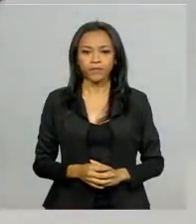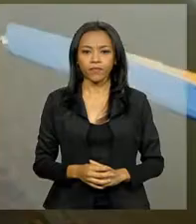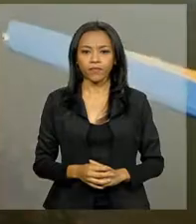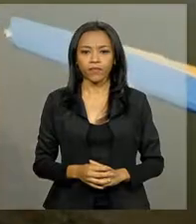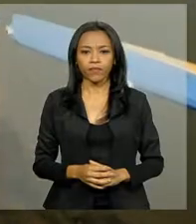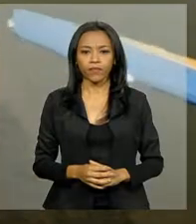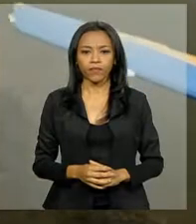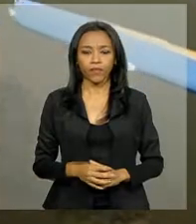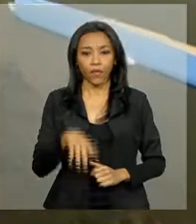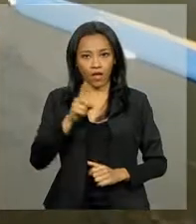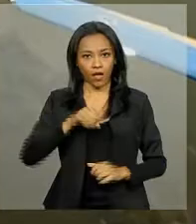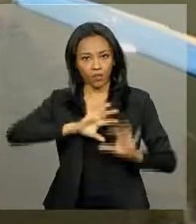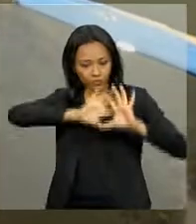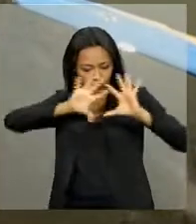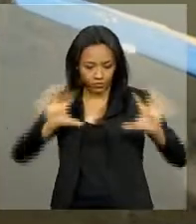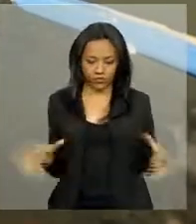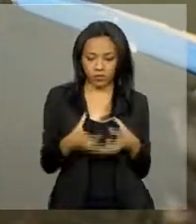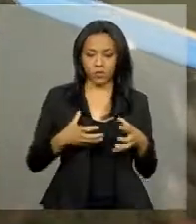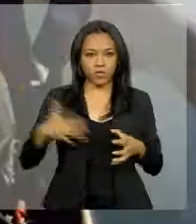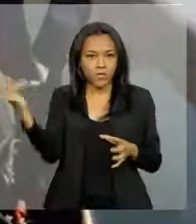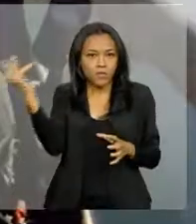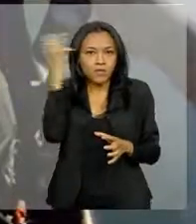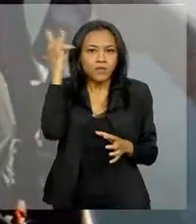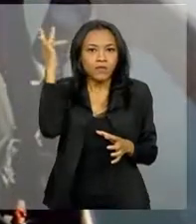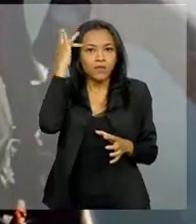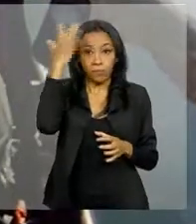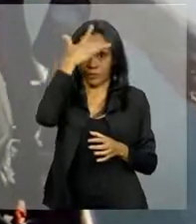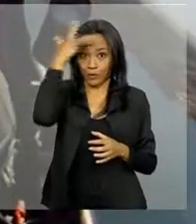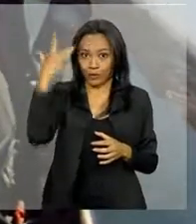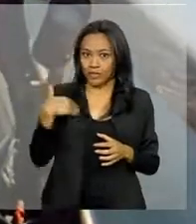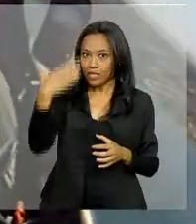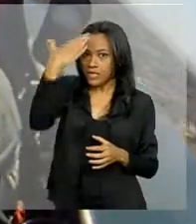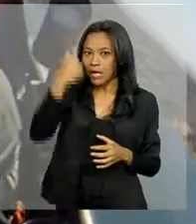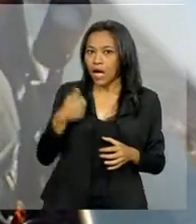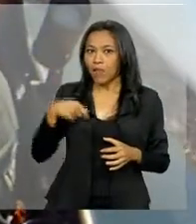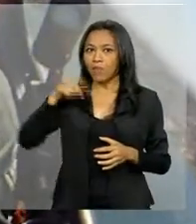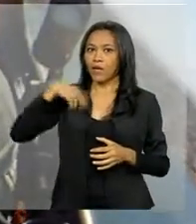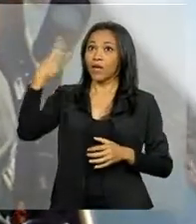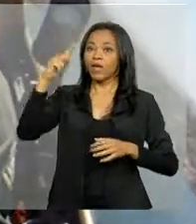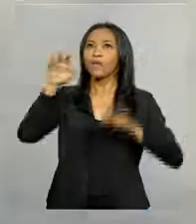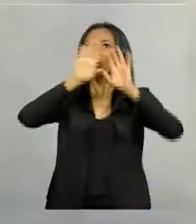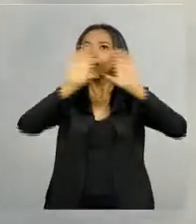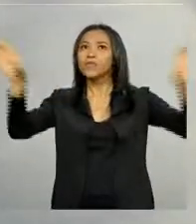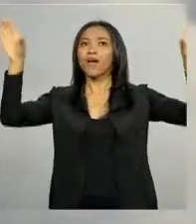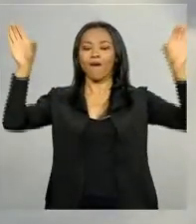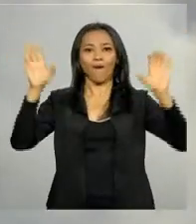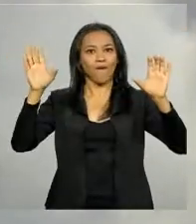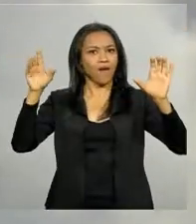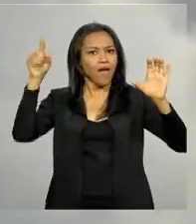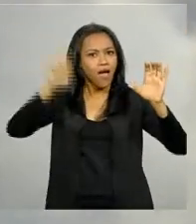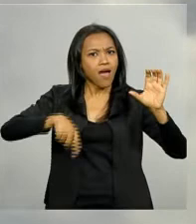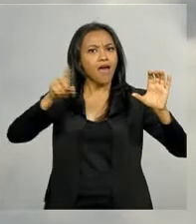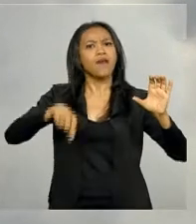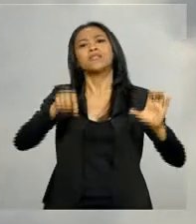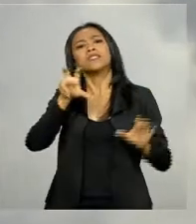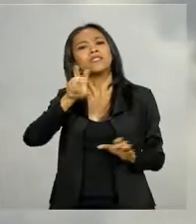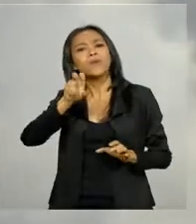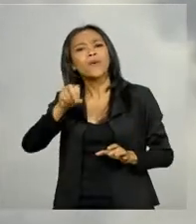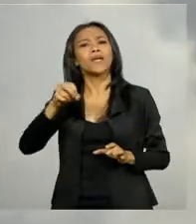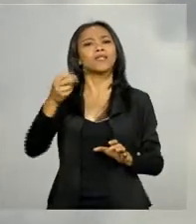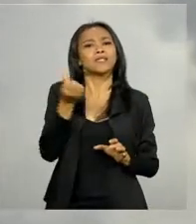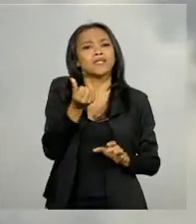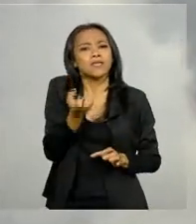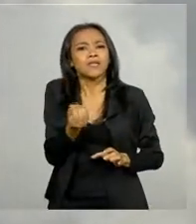Uma equipe de oficiais especializados comanda as exibições pelo ar Brasil afora. São entre 50 e 60